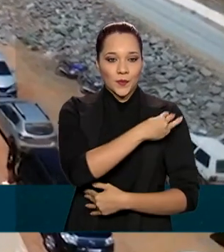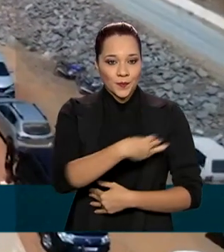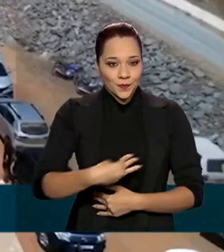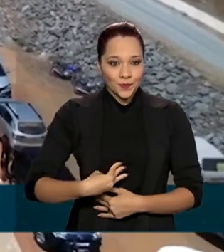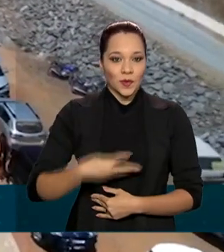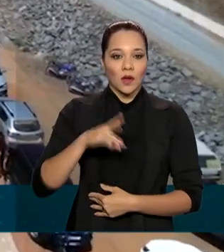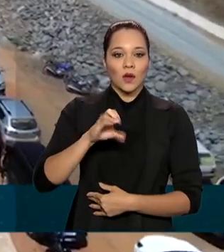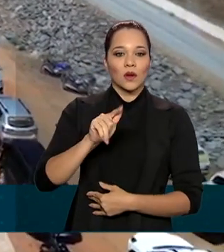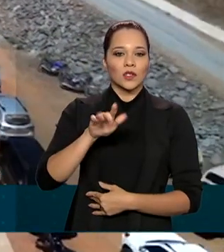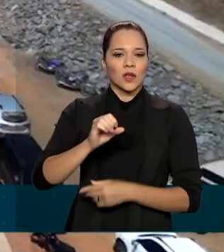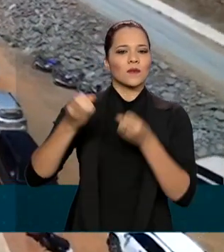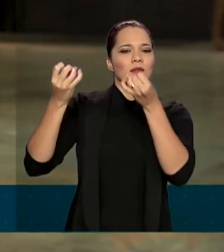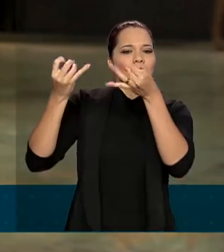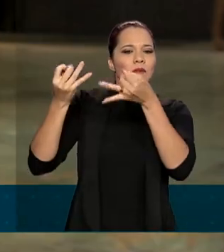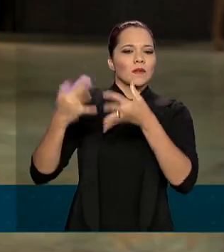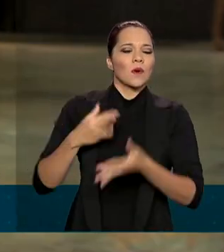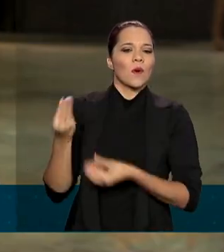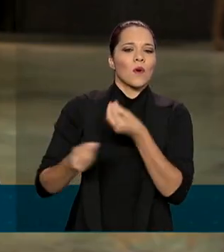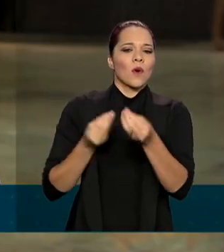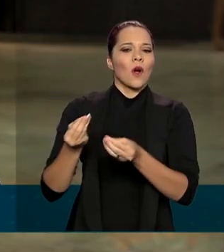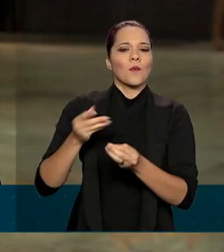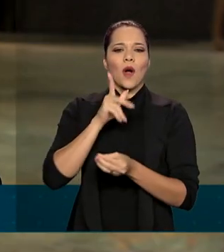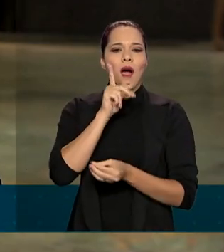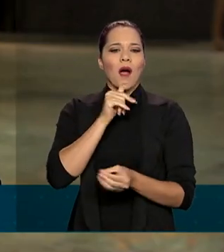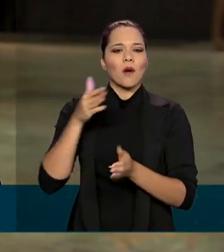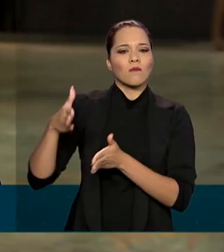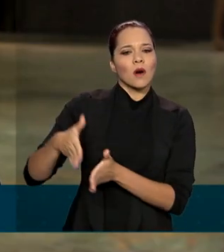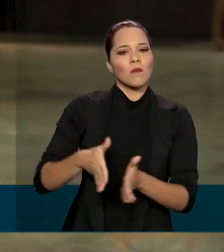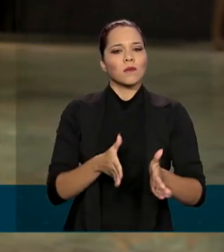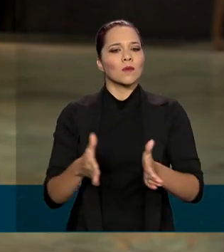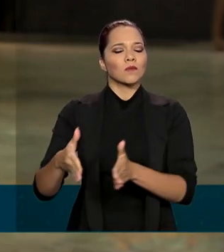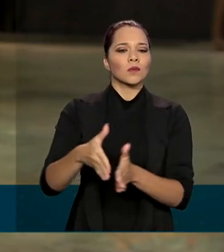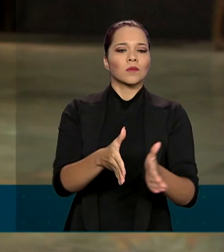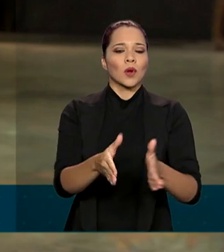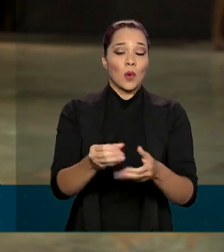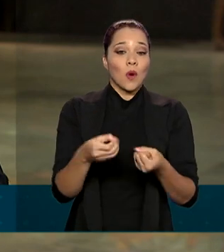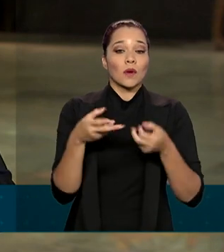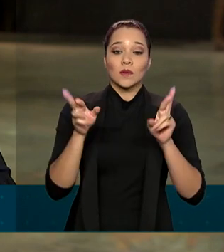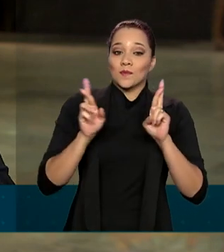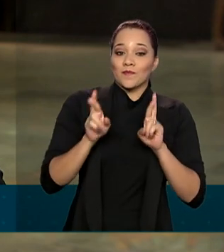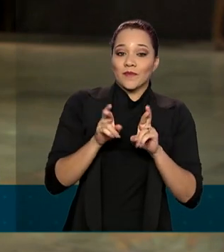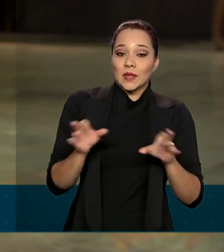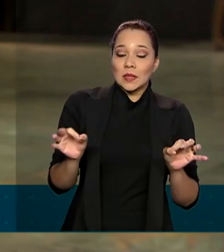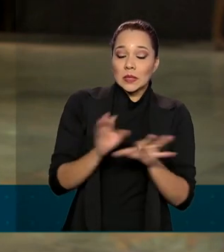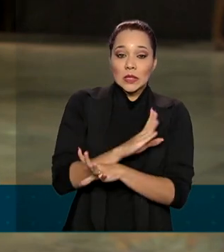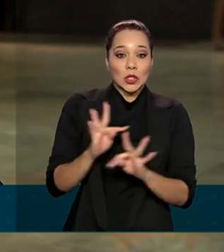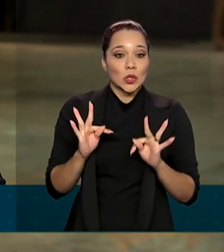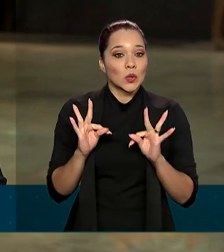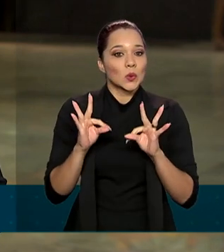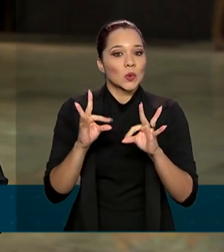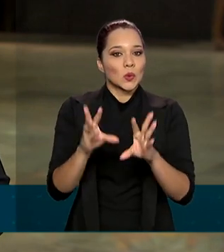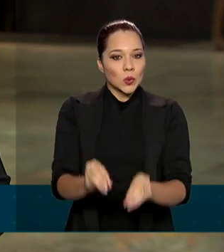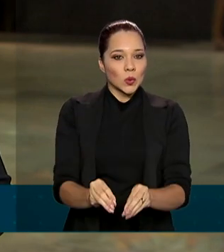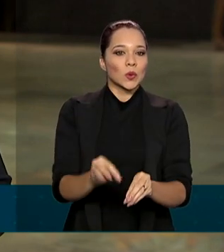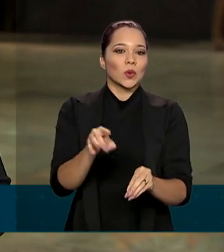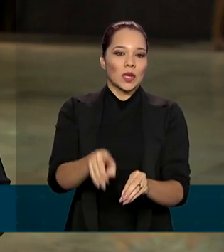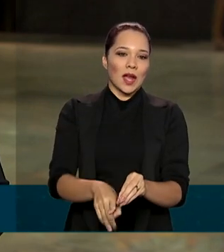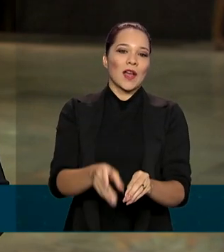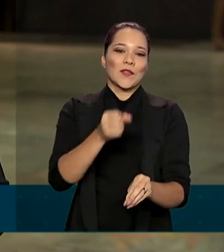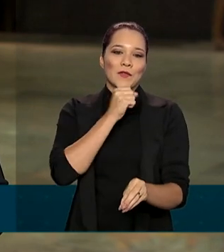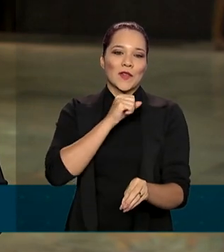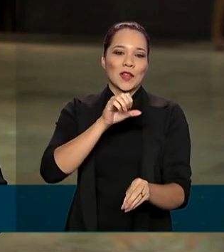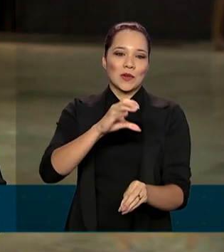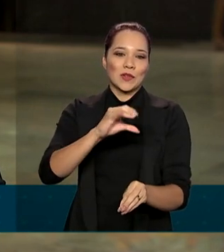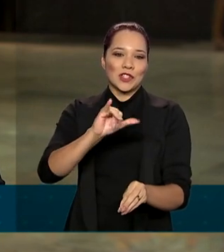Rogério Marinho explicou como vai ser o percurso da água e a expectativa sobre a conclusão de toda a integração do Velho Chico. Vamos